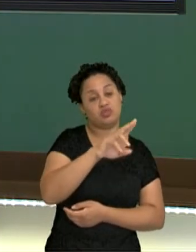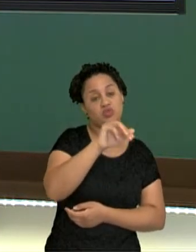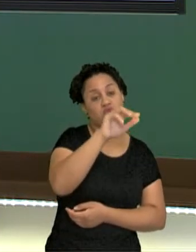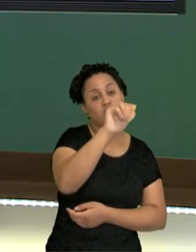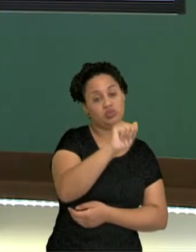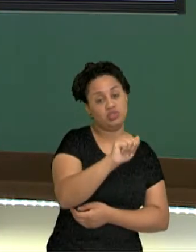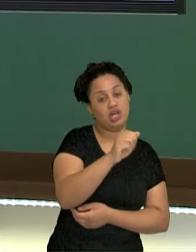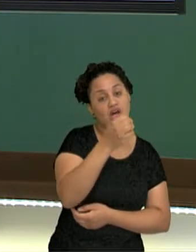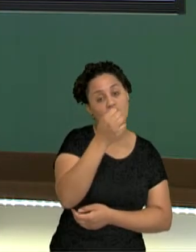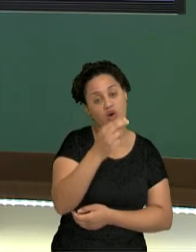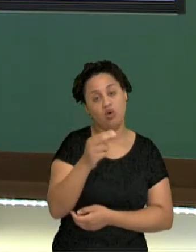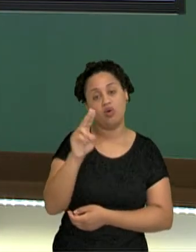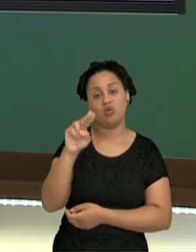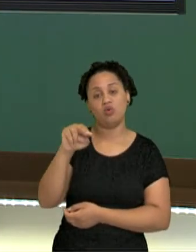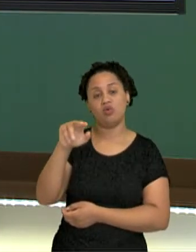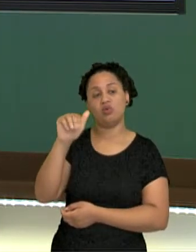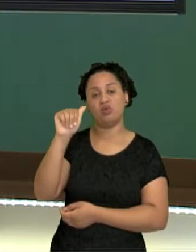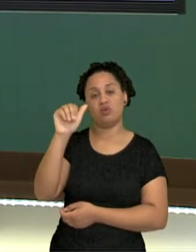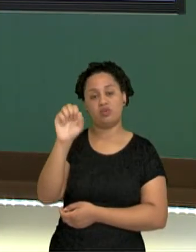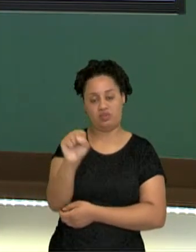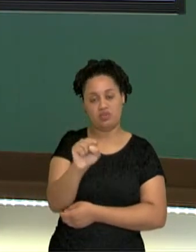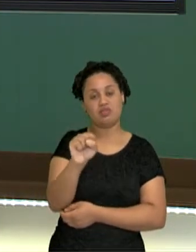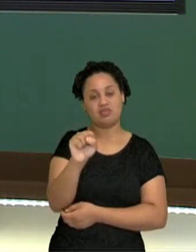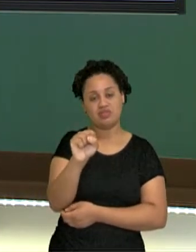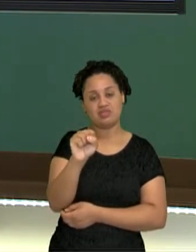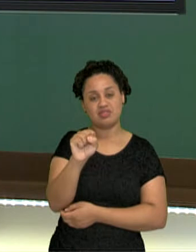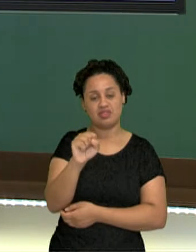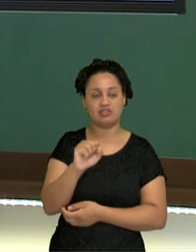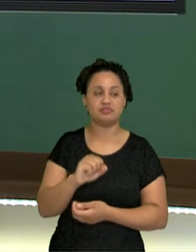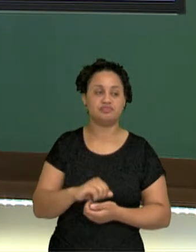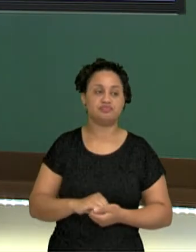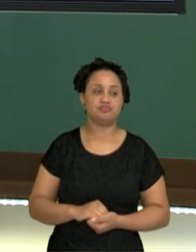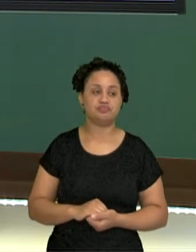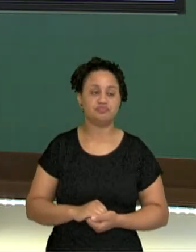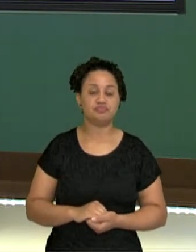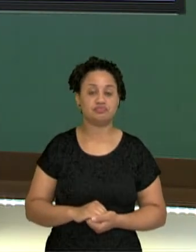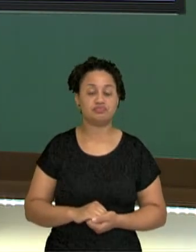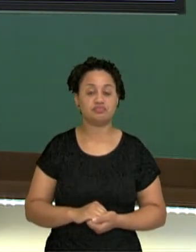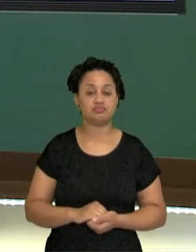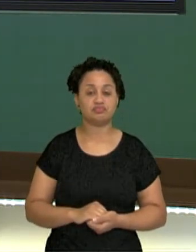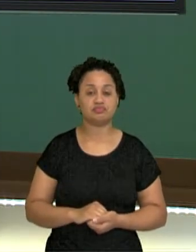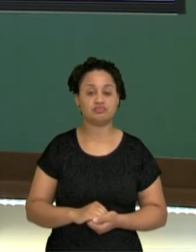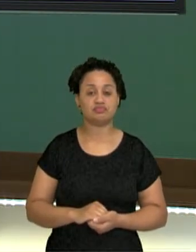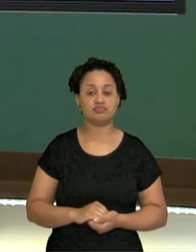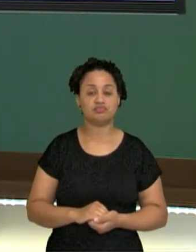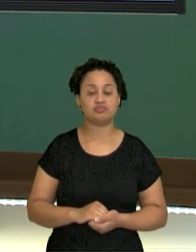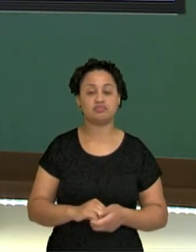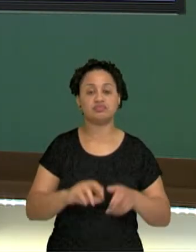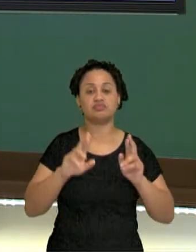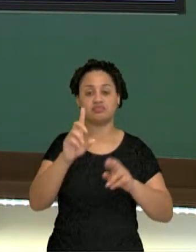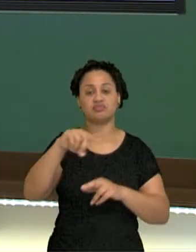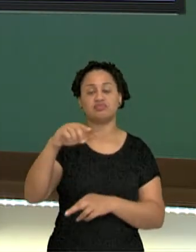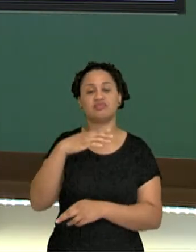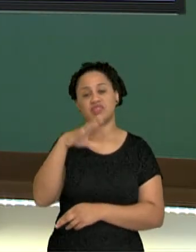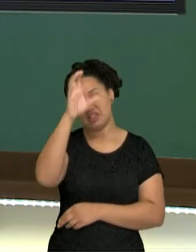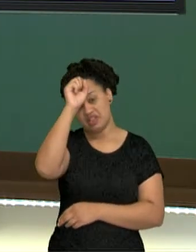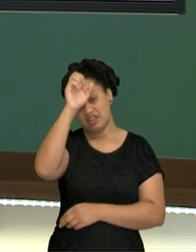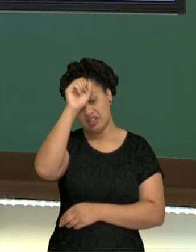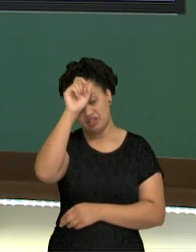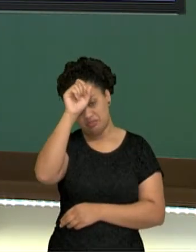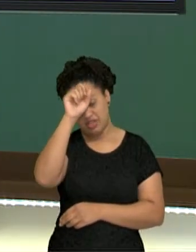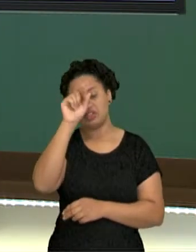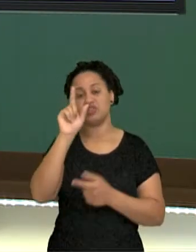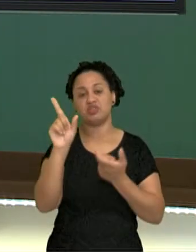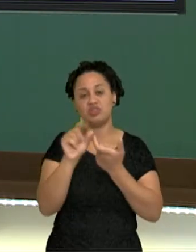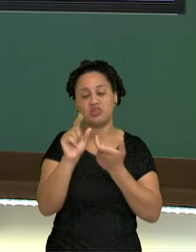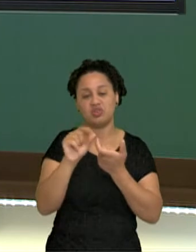e no plural, UNA as professoras legaram retraçadas. Espero que vocês tenham aprendido um pouquinho mais sobre os artigos